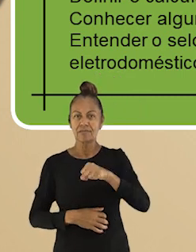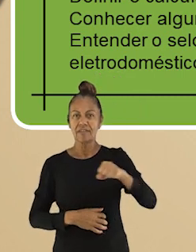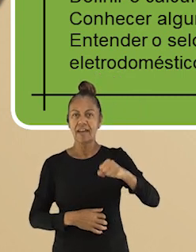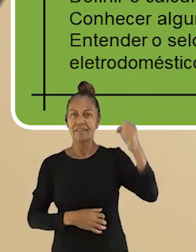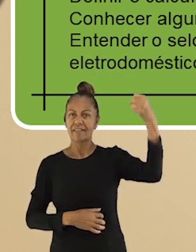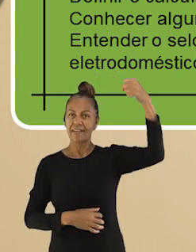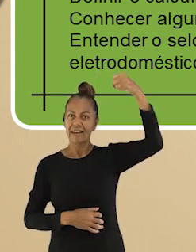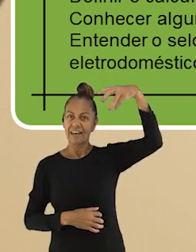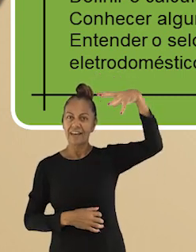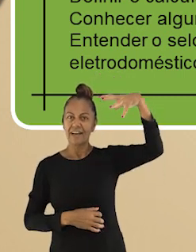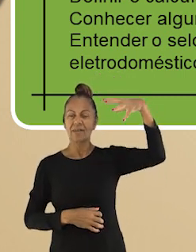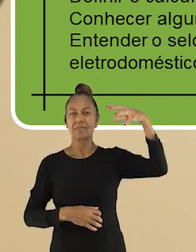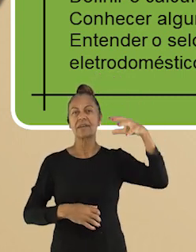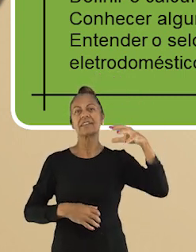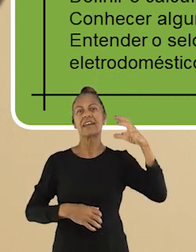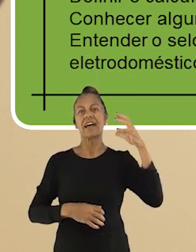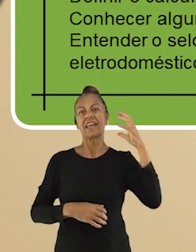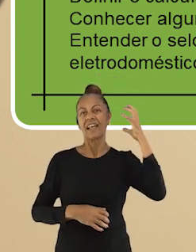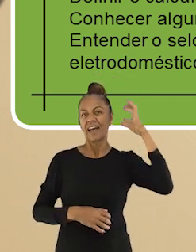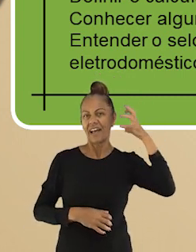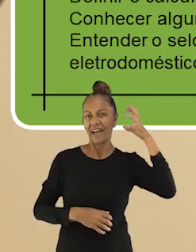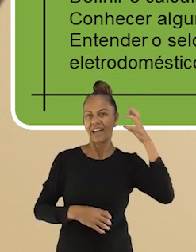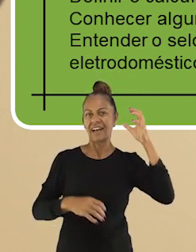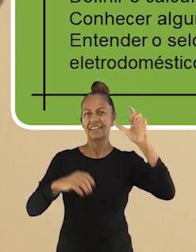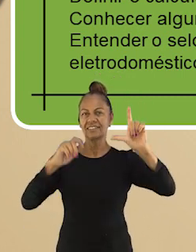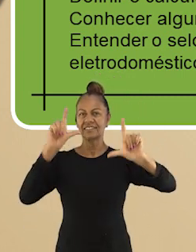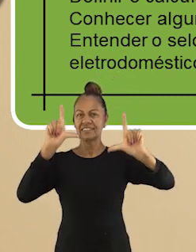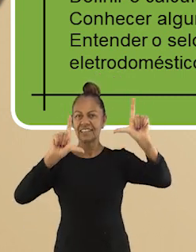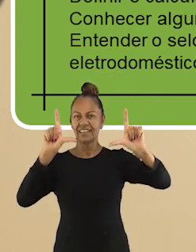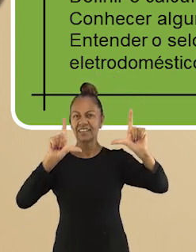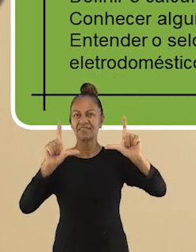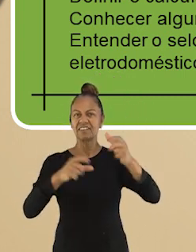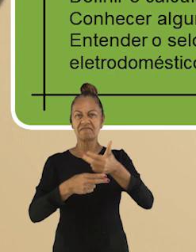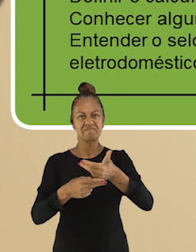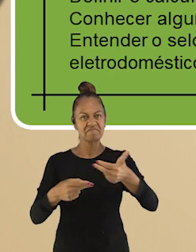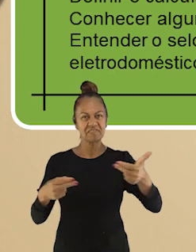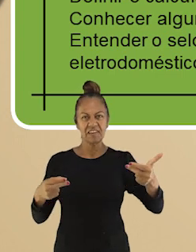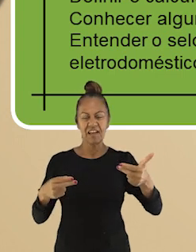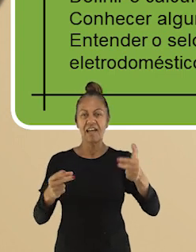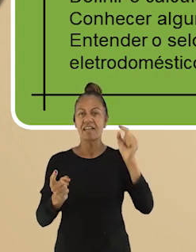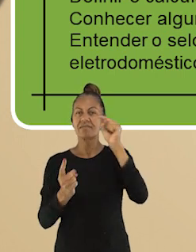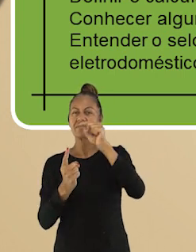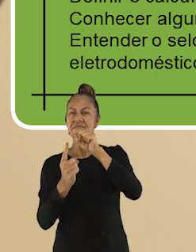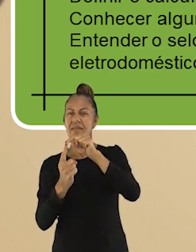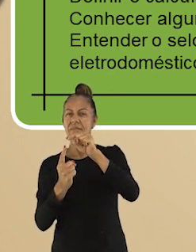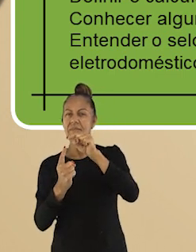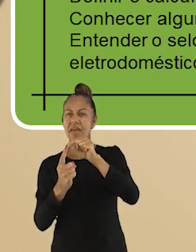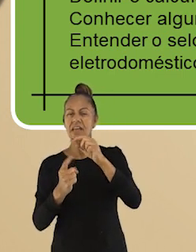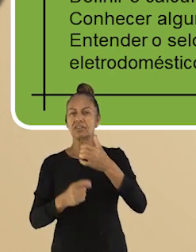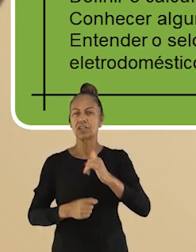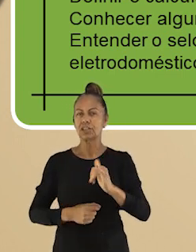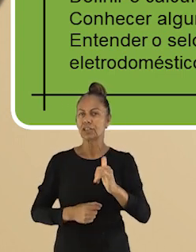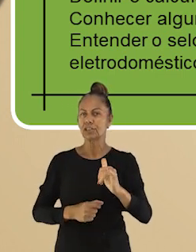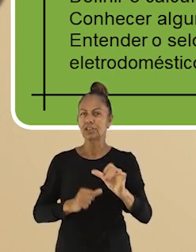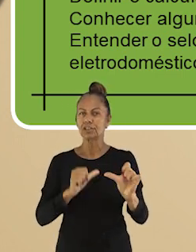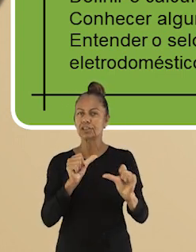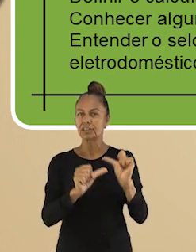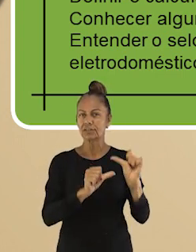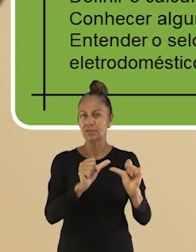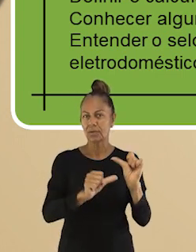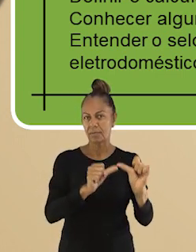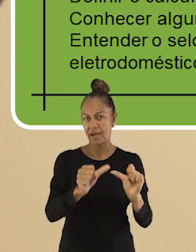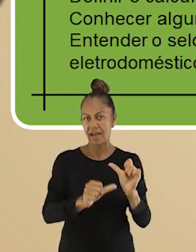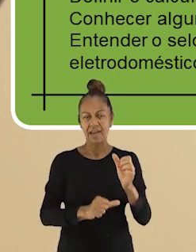rádio, a geladeira e entre outros, de acordo com o tipo de transformação de energia, da energia